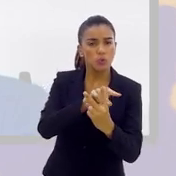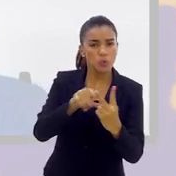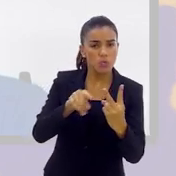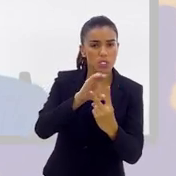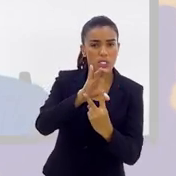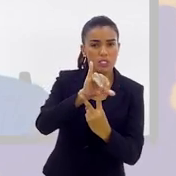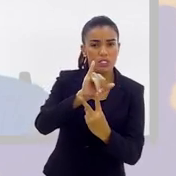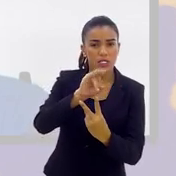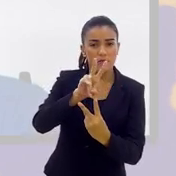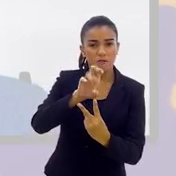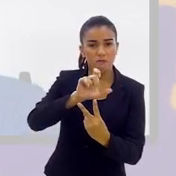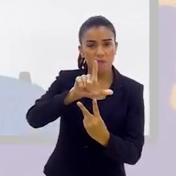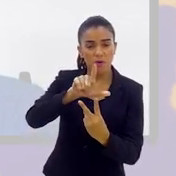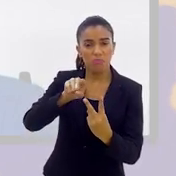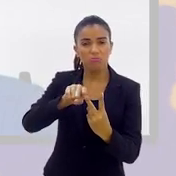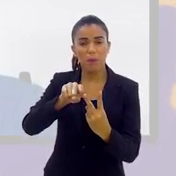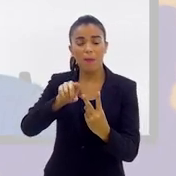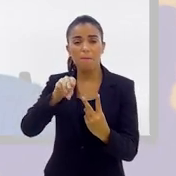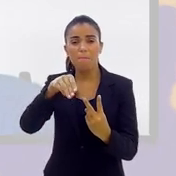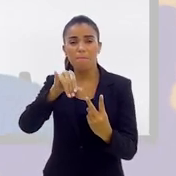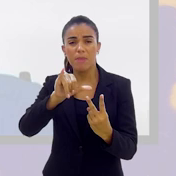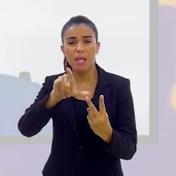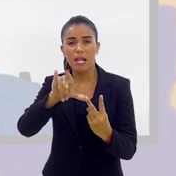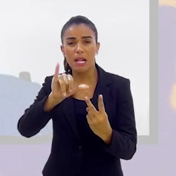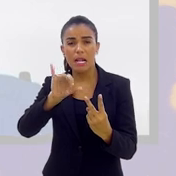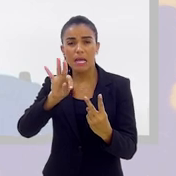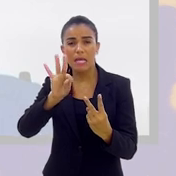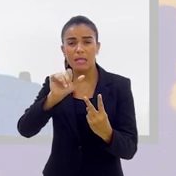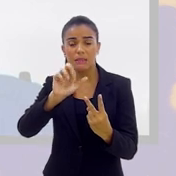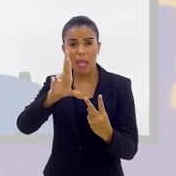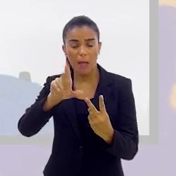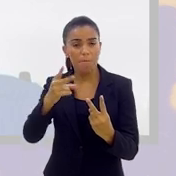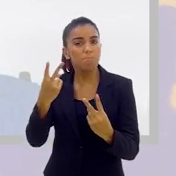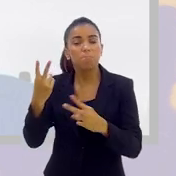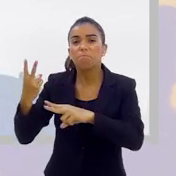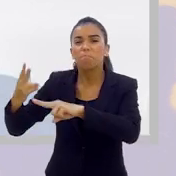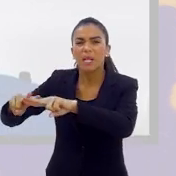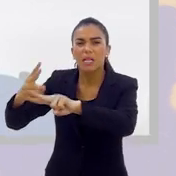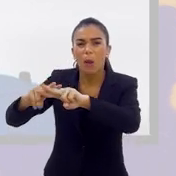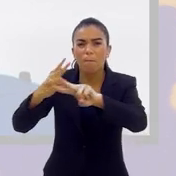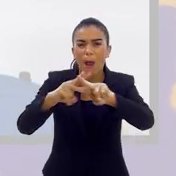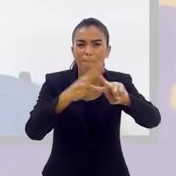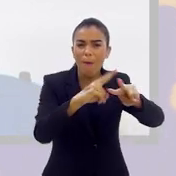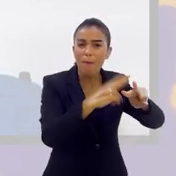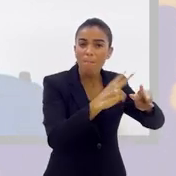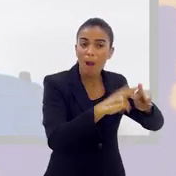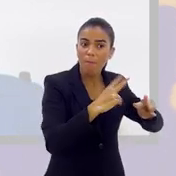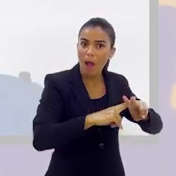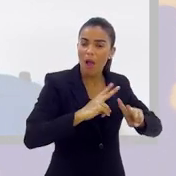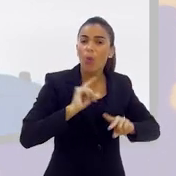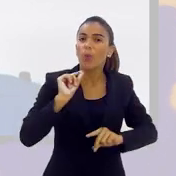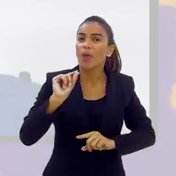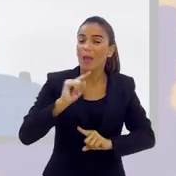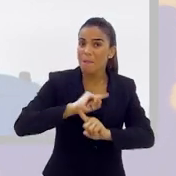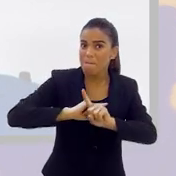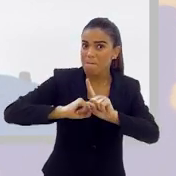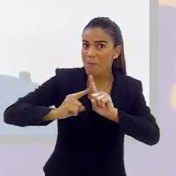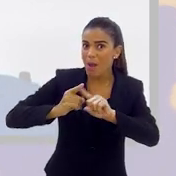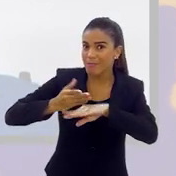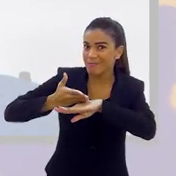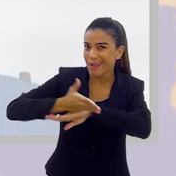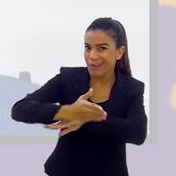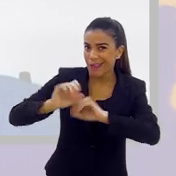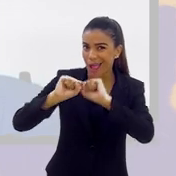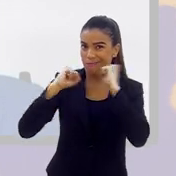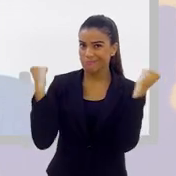no primeiro jogo decisivo do Campeonato Carioca, andou prendendo vários torcedores que não poderiam se dirigir